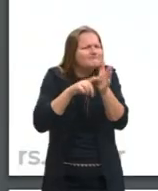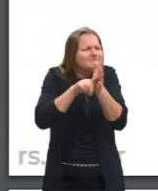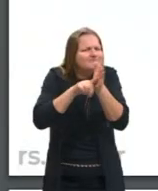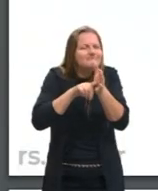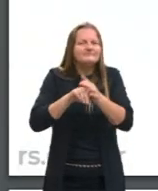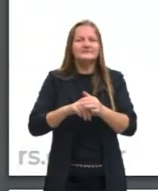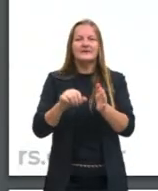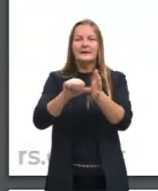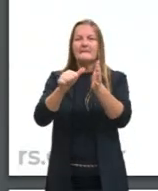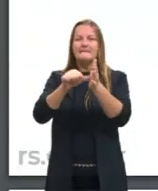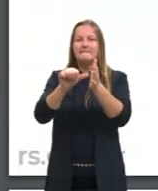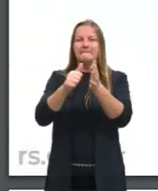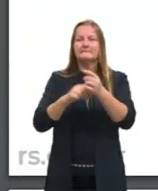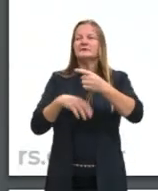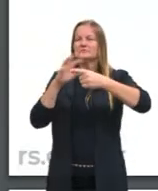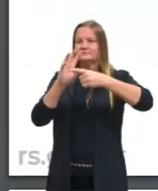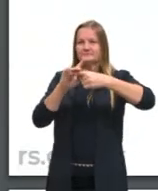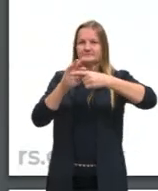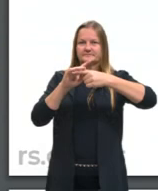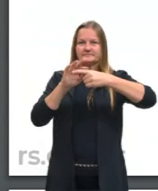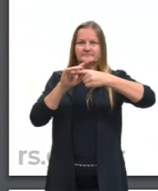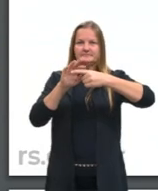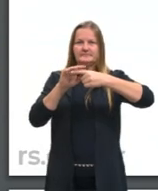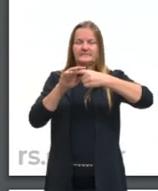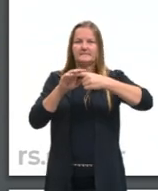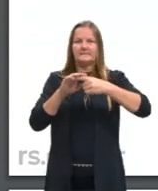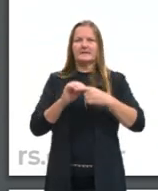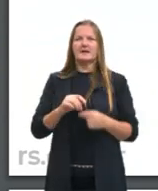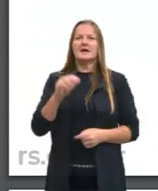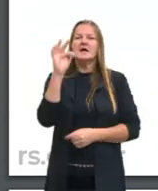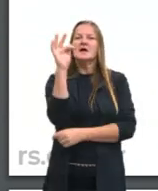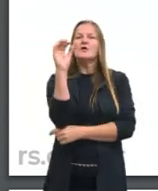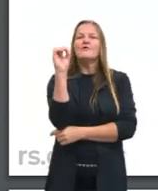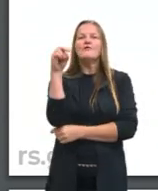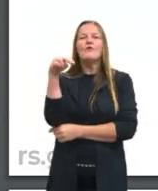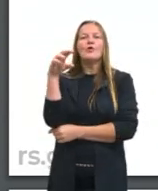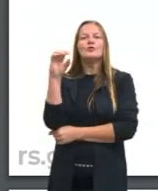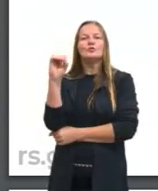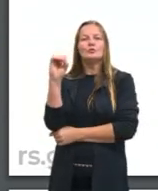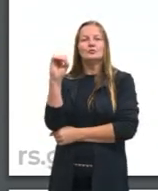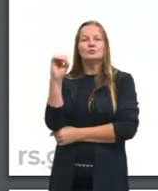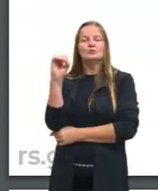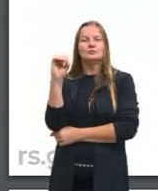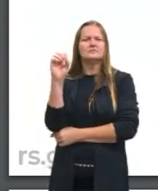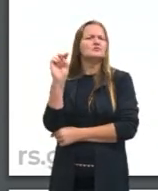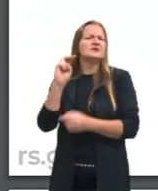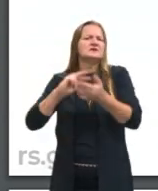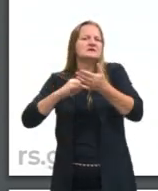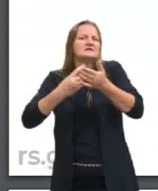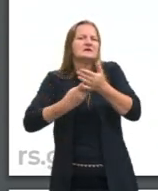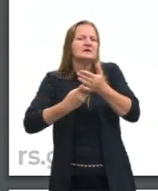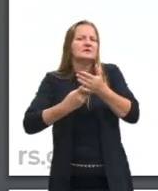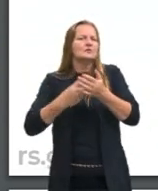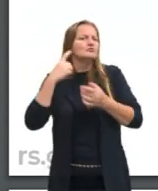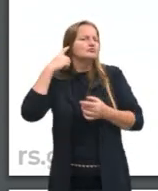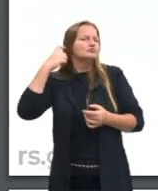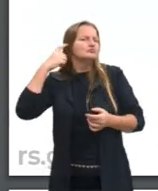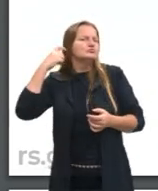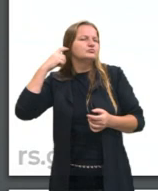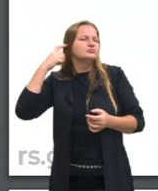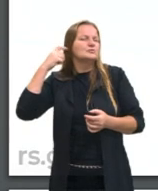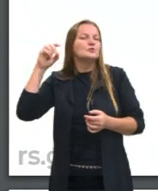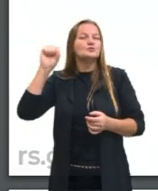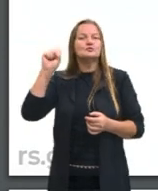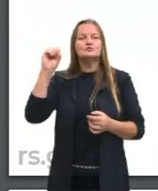Primeiro ali é a nossa área da fonética. Fono tem a ver com som. Então a fonética, ela vai ser o estudo